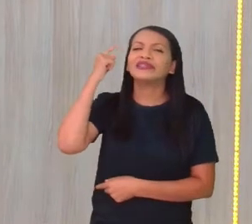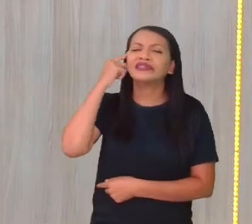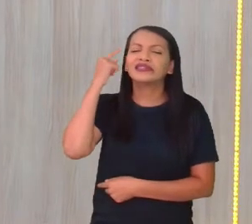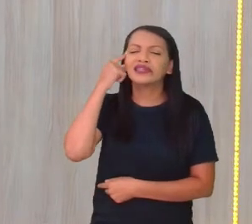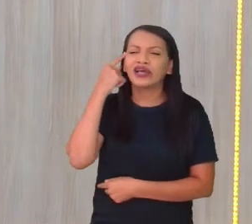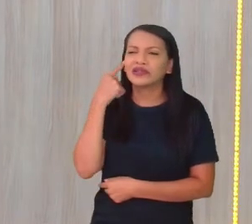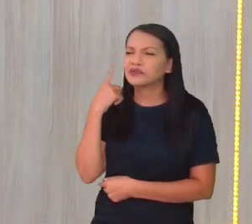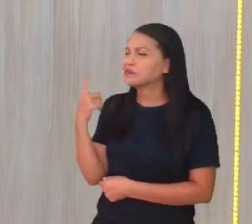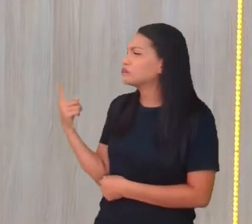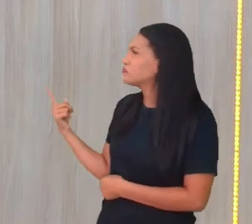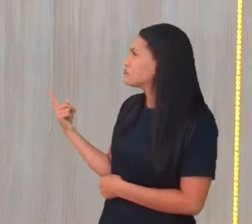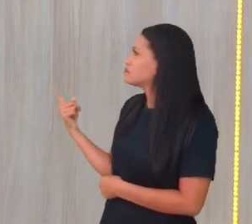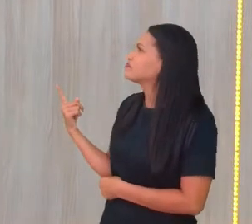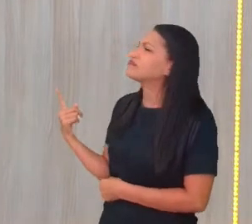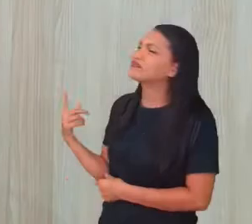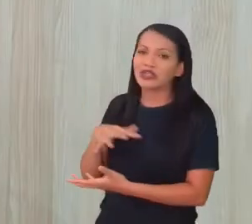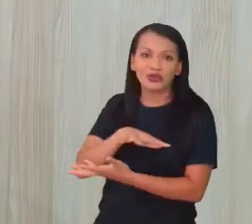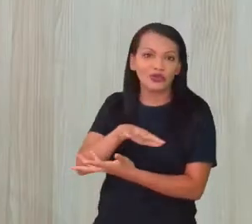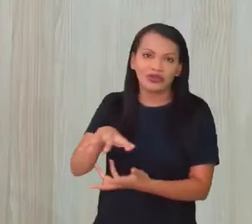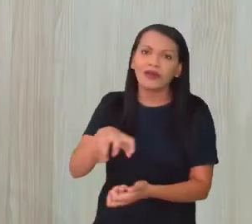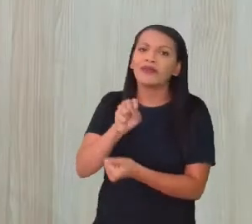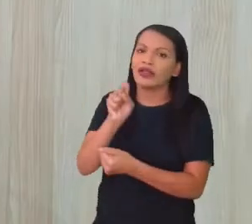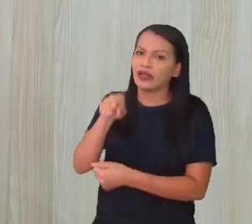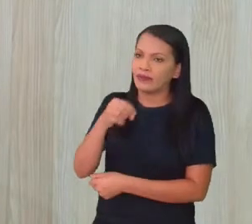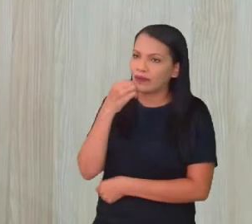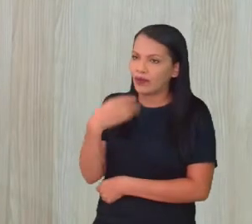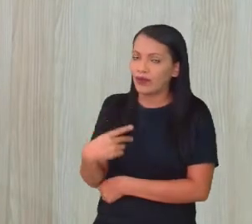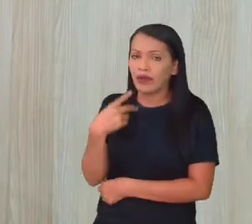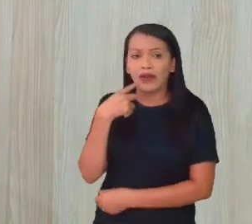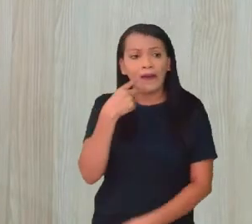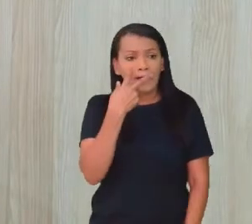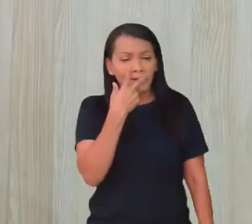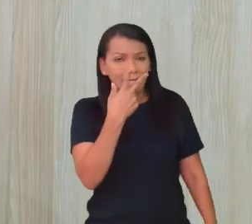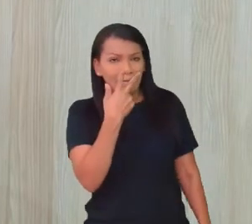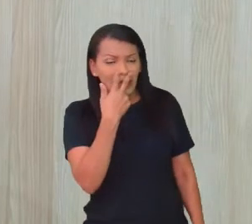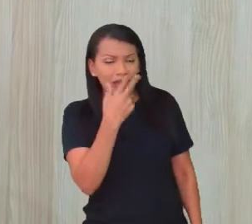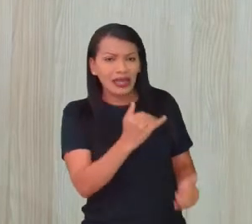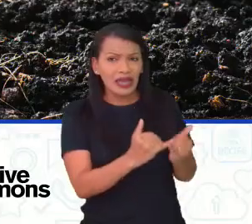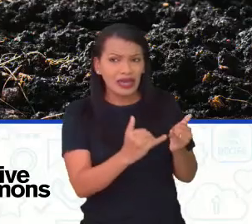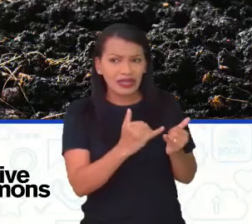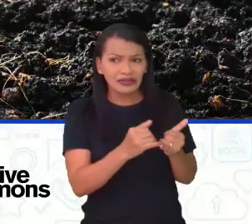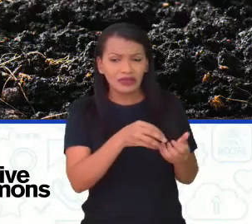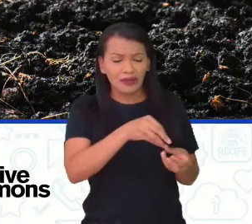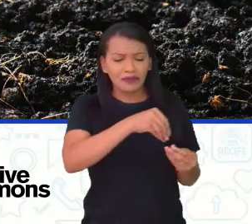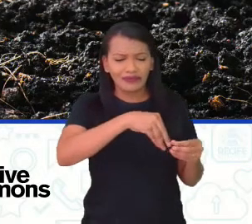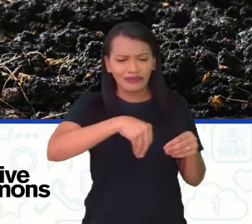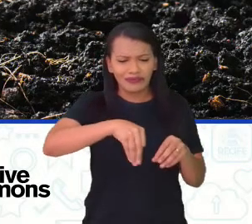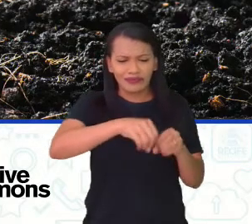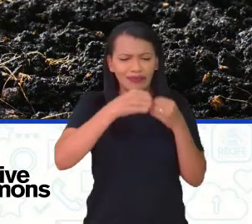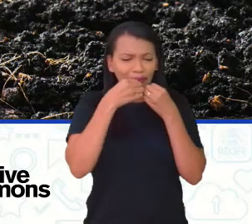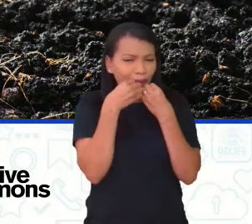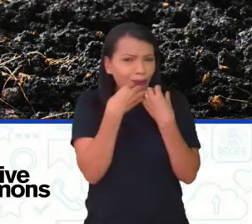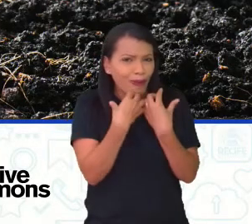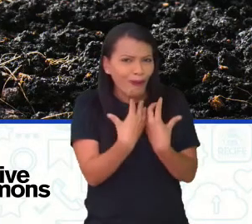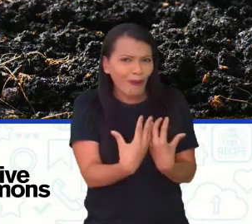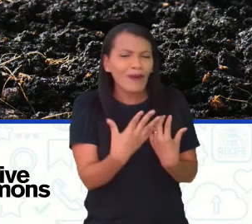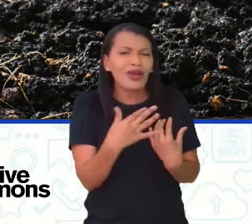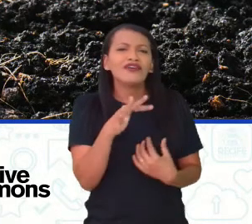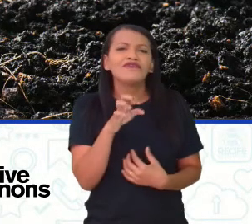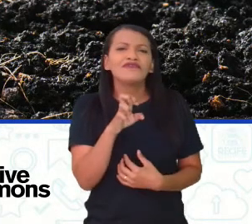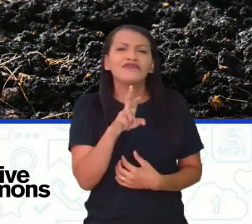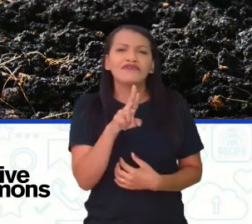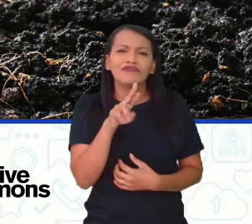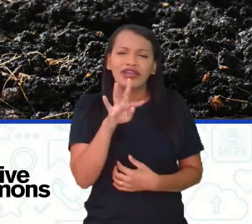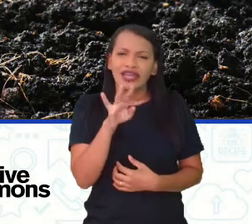professora, é maravilhoso demais, né? Pois é, e esse terreno aí parece ser bem fértil, né? Está bem adubado. Está bem adubado, aí com